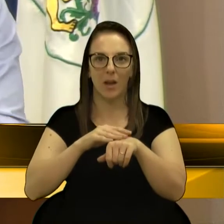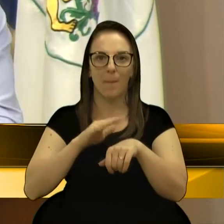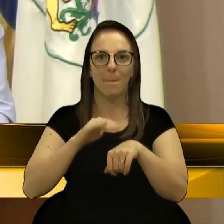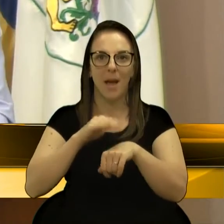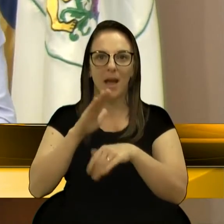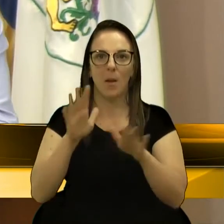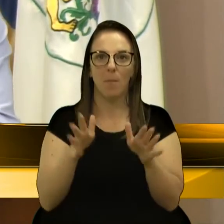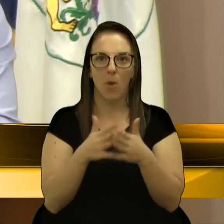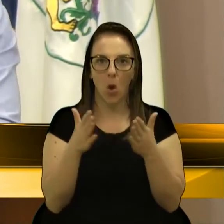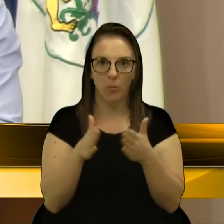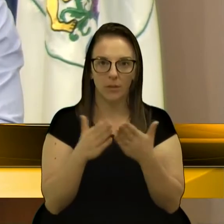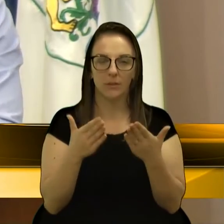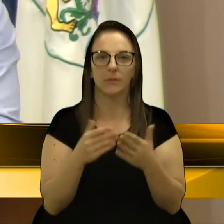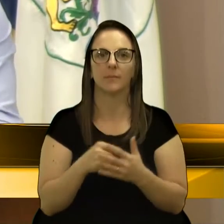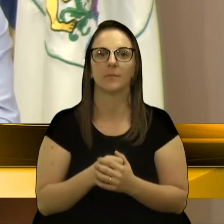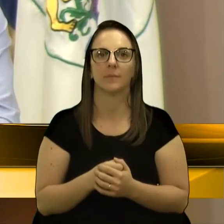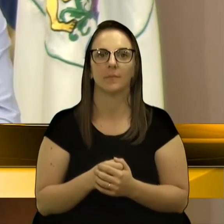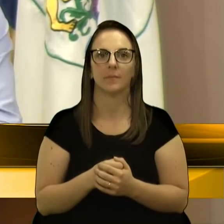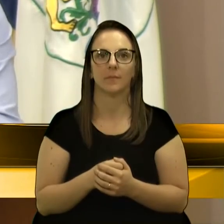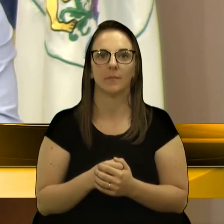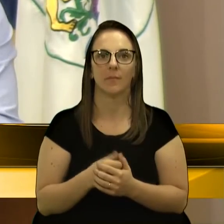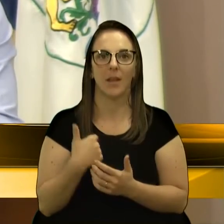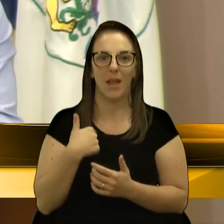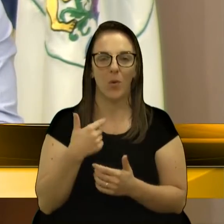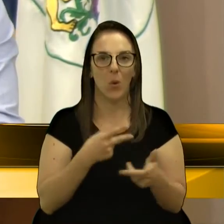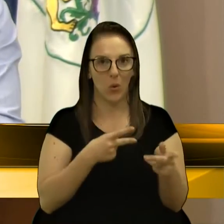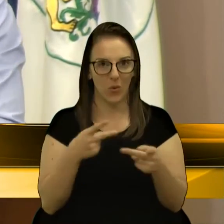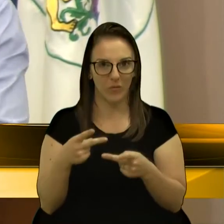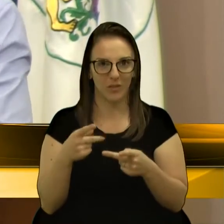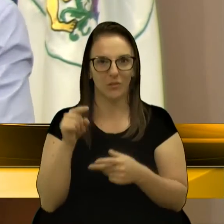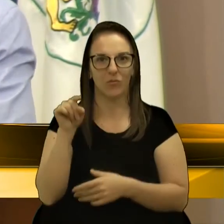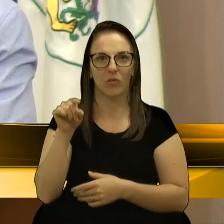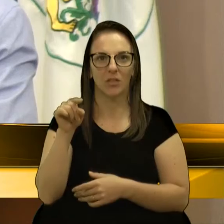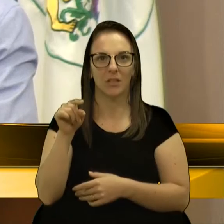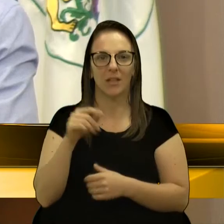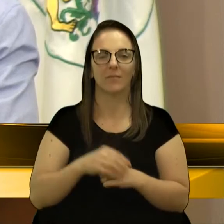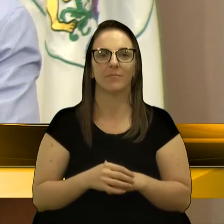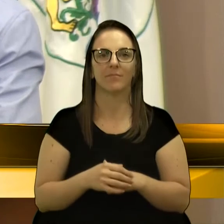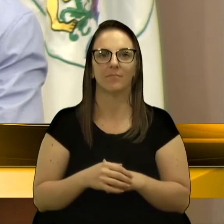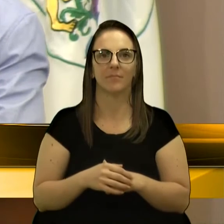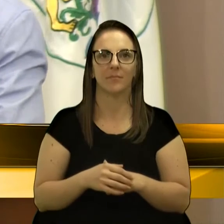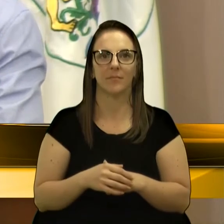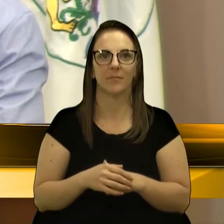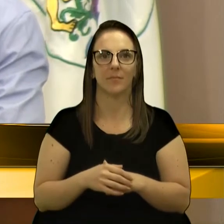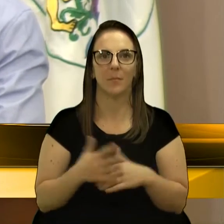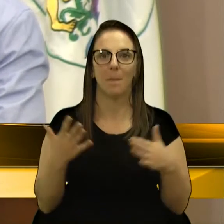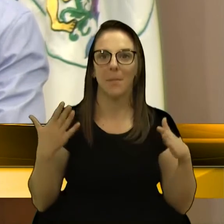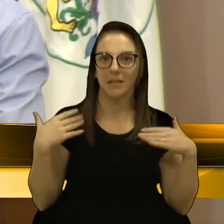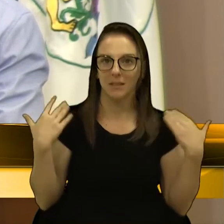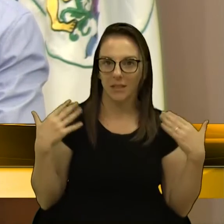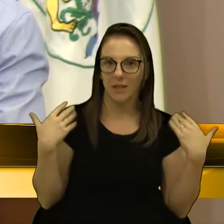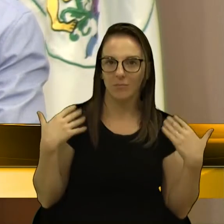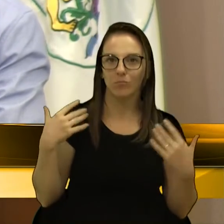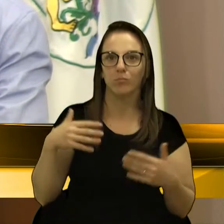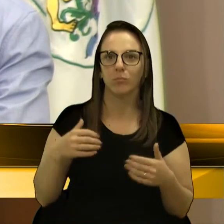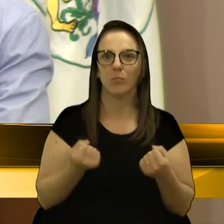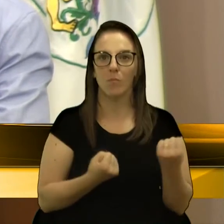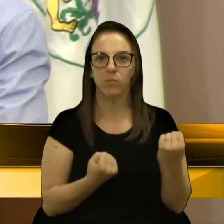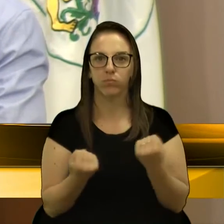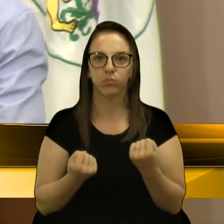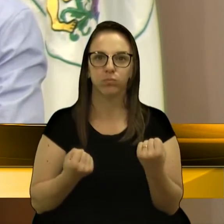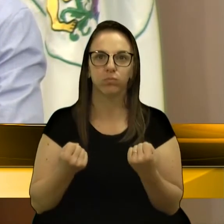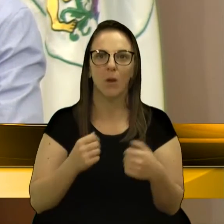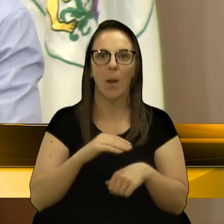Mas eu digo, senhor presidente, e eu lhe convido a pegar uma viatura e fazer um passeio nos loteamentos